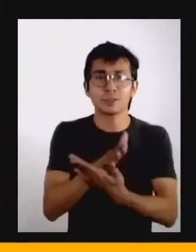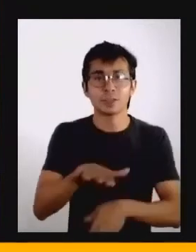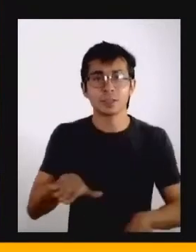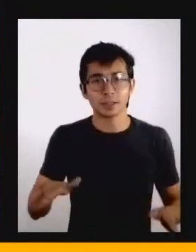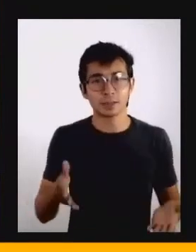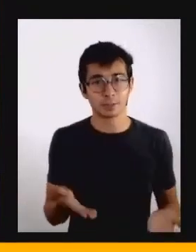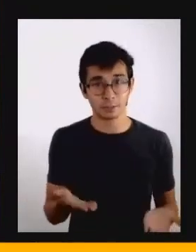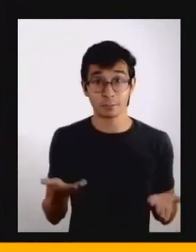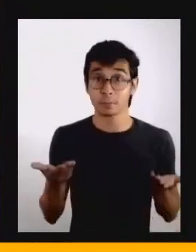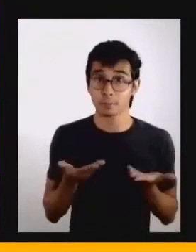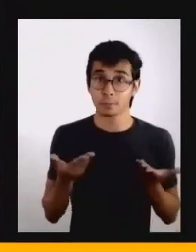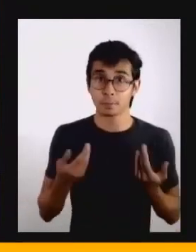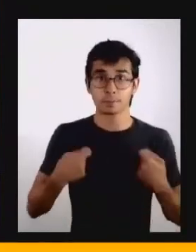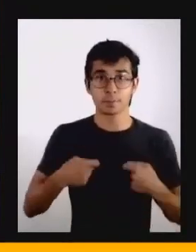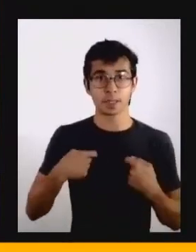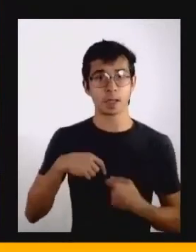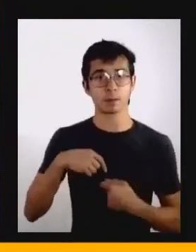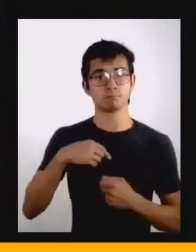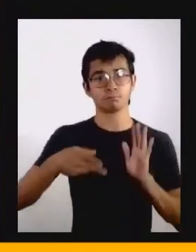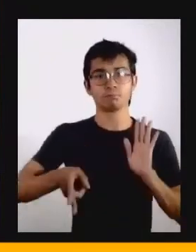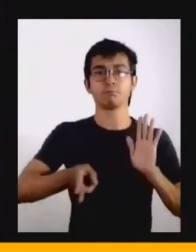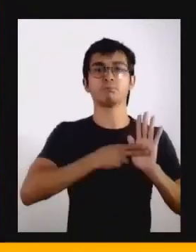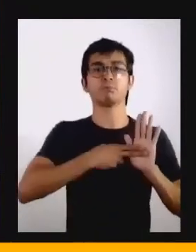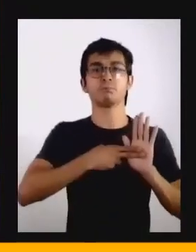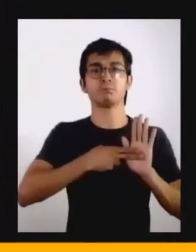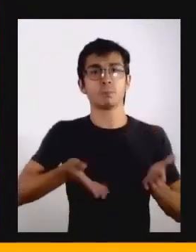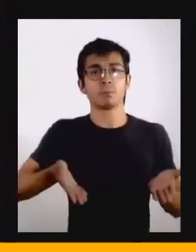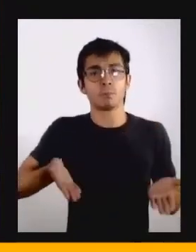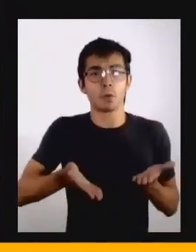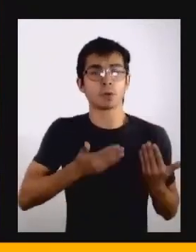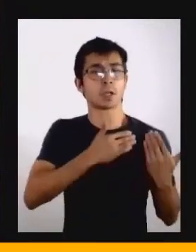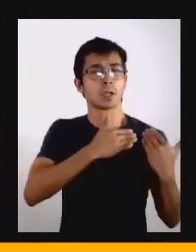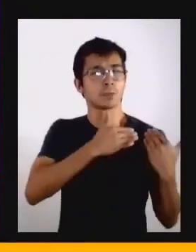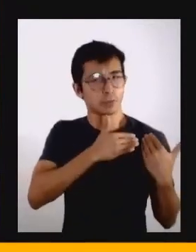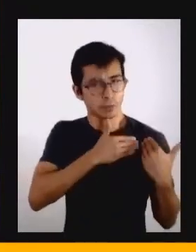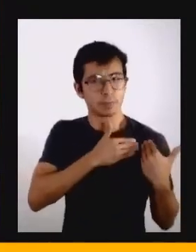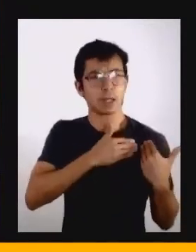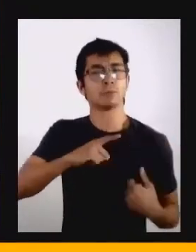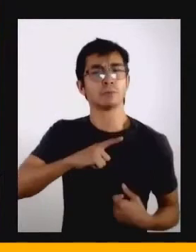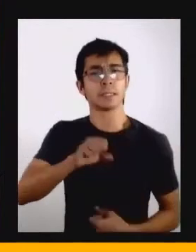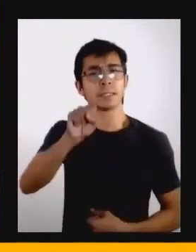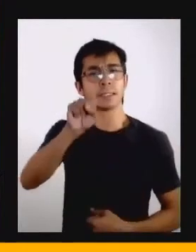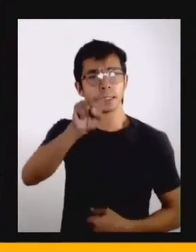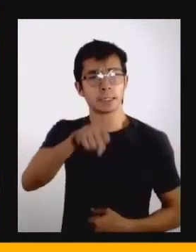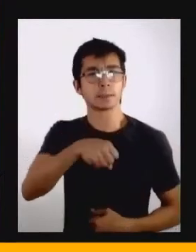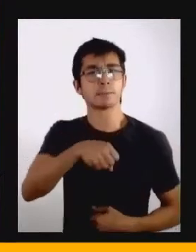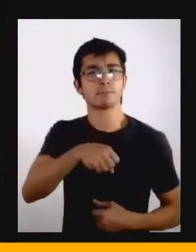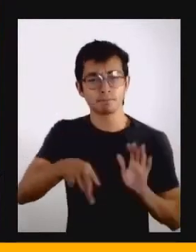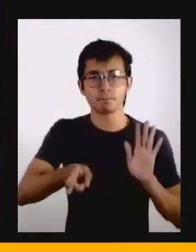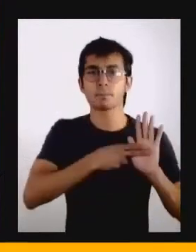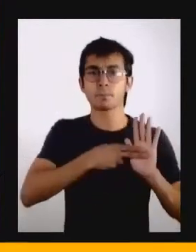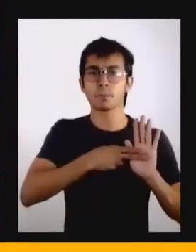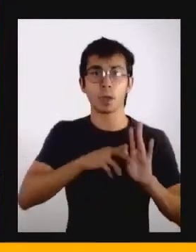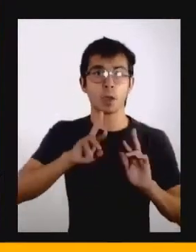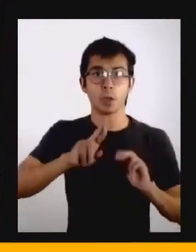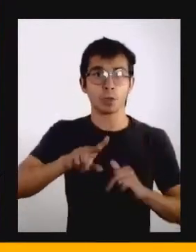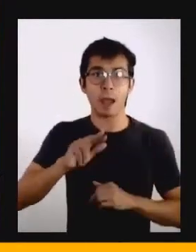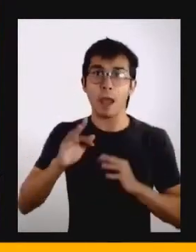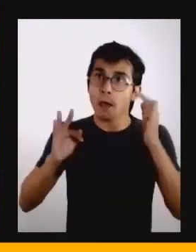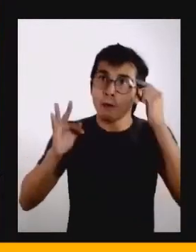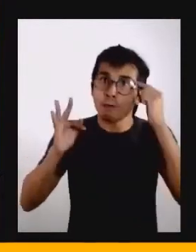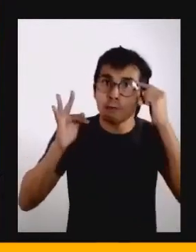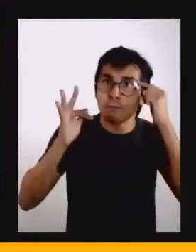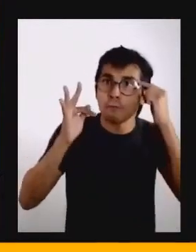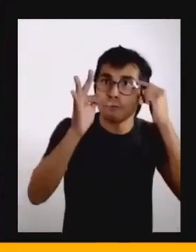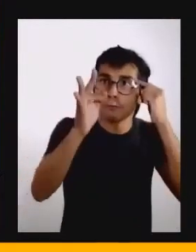assumir a nossa responsabilidade para construir o que a gente quer como legado no tempo e não buscar a informação da próxima tendência,